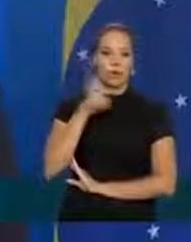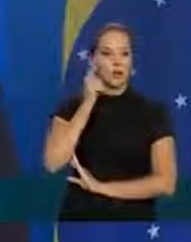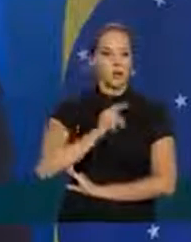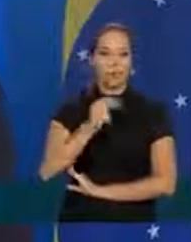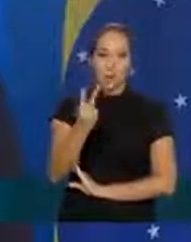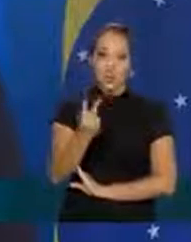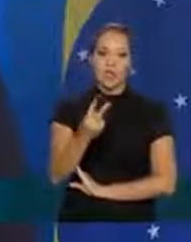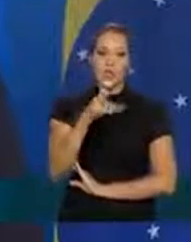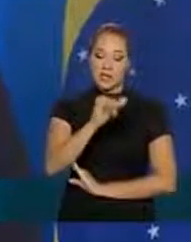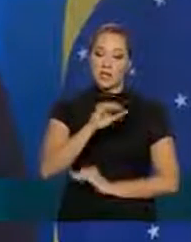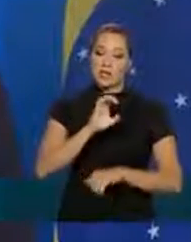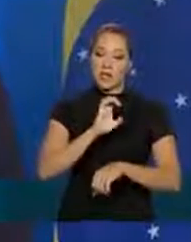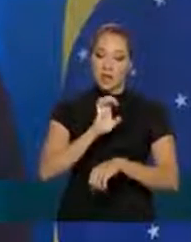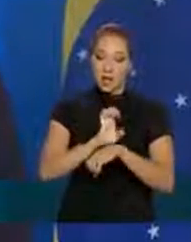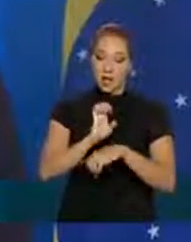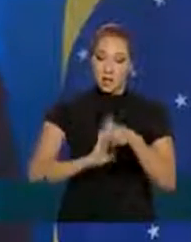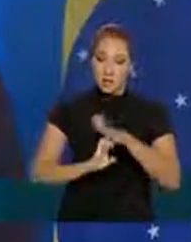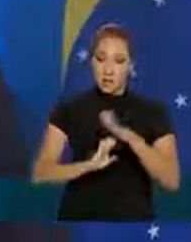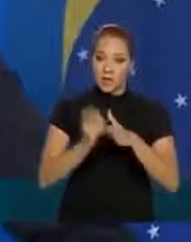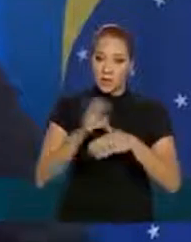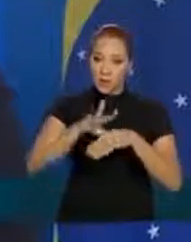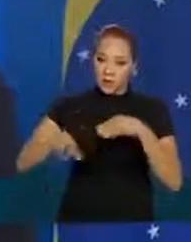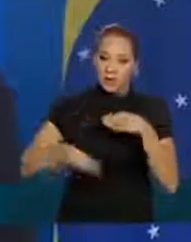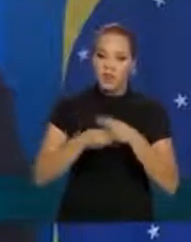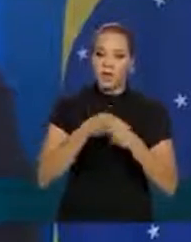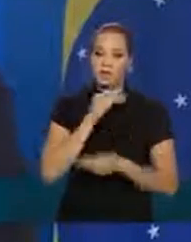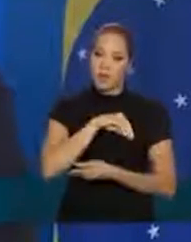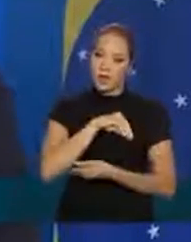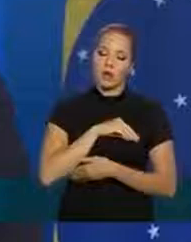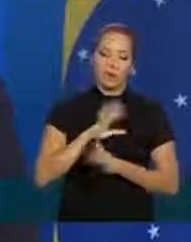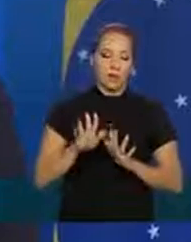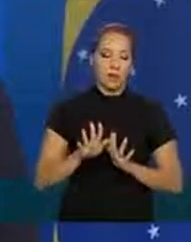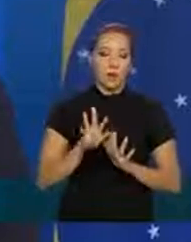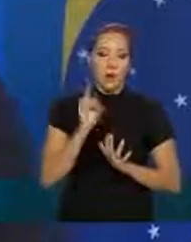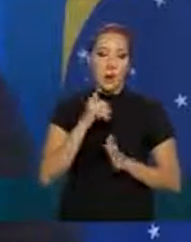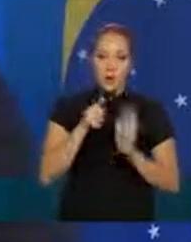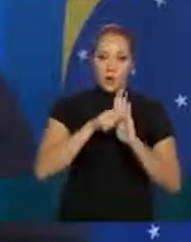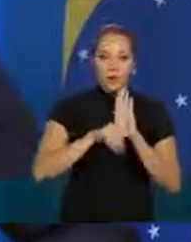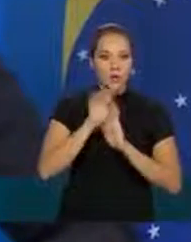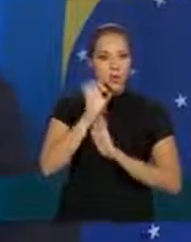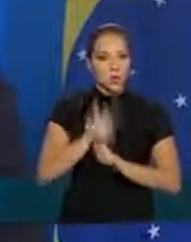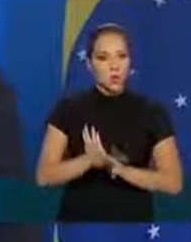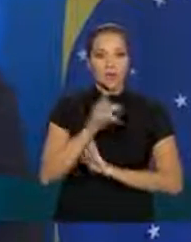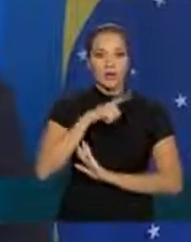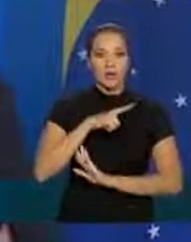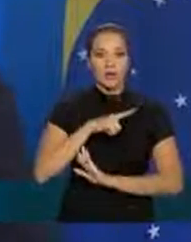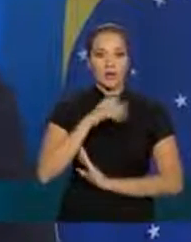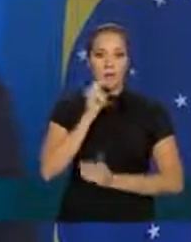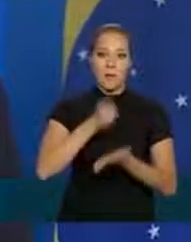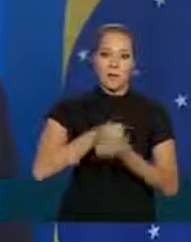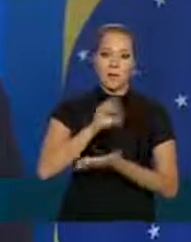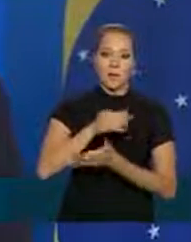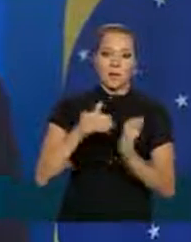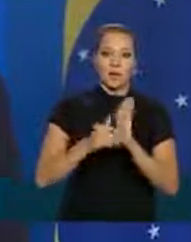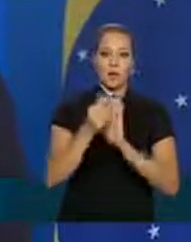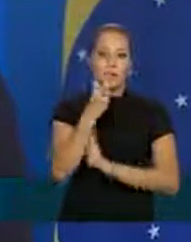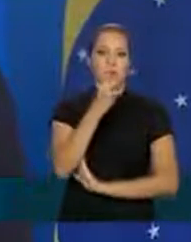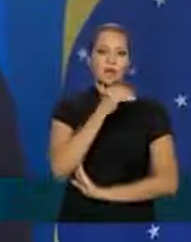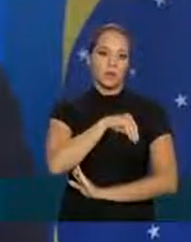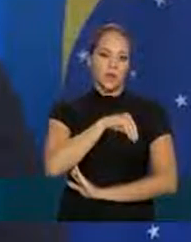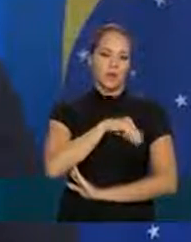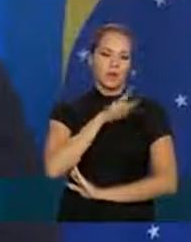complementar aí é uma decisão da empresa o programa em si garante até dois salários mínimos que nós entendemos que era a base